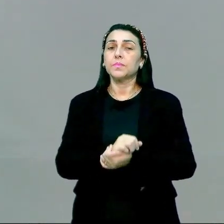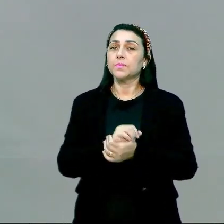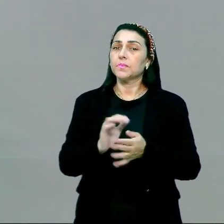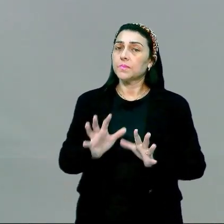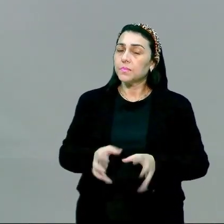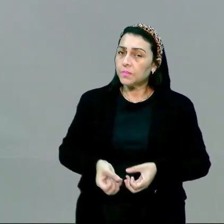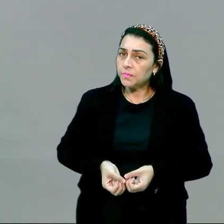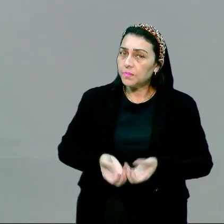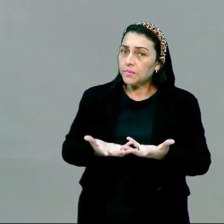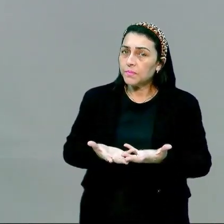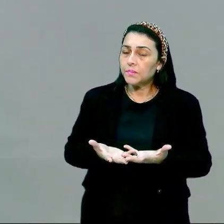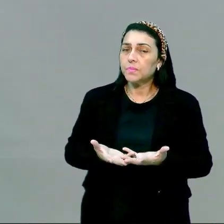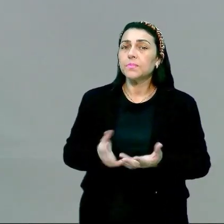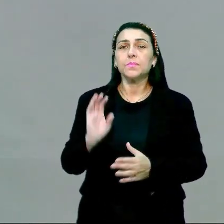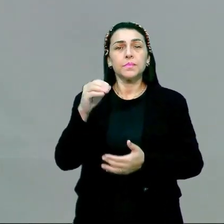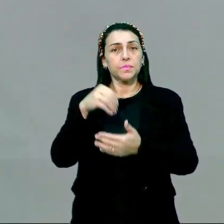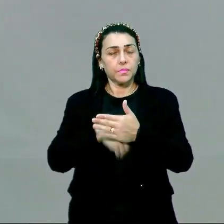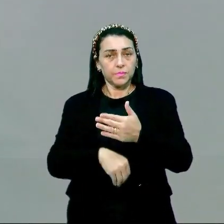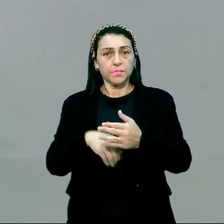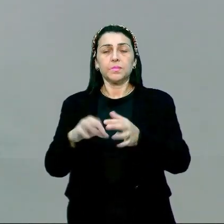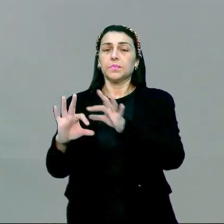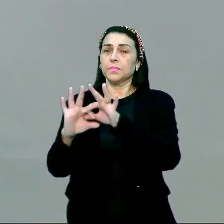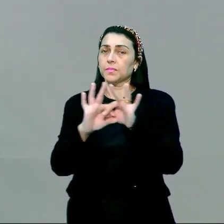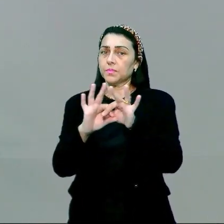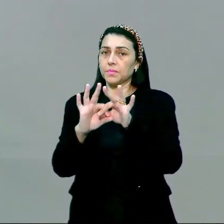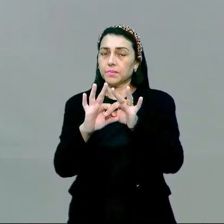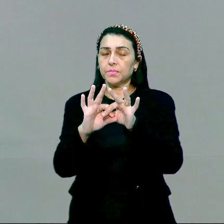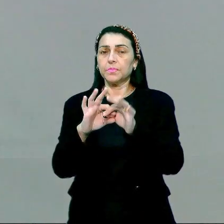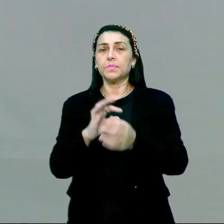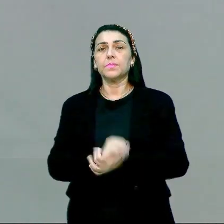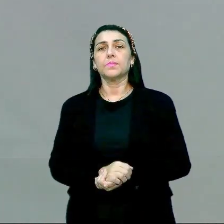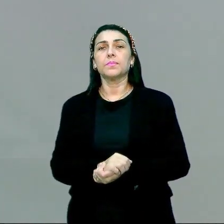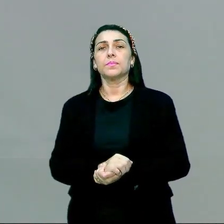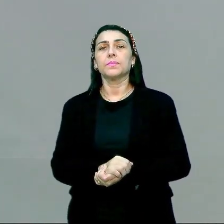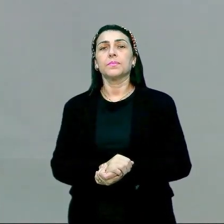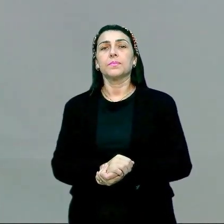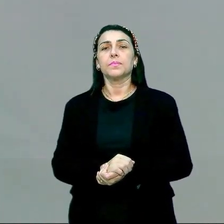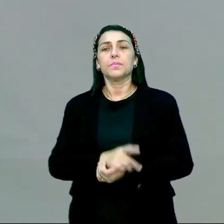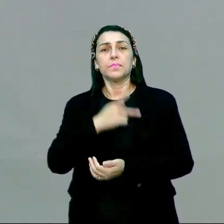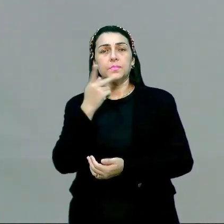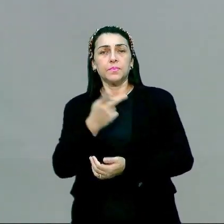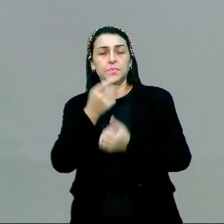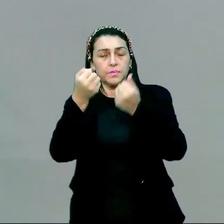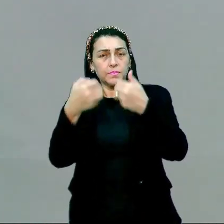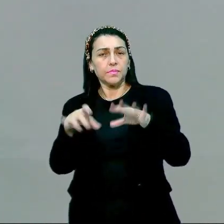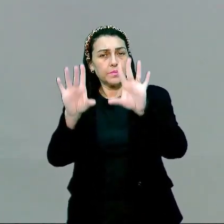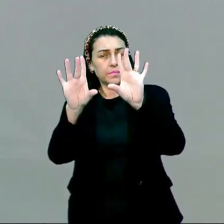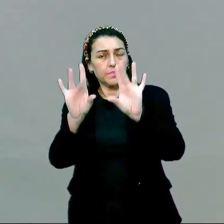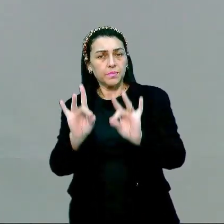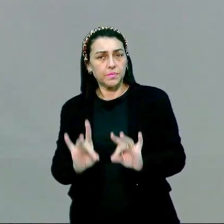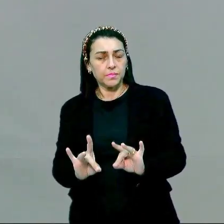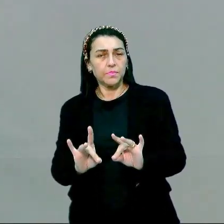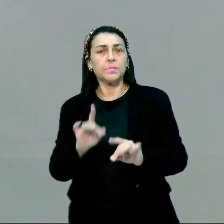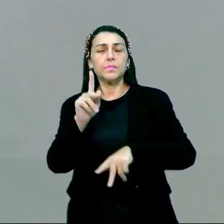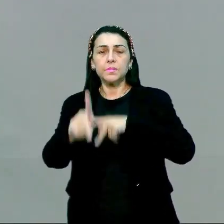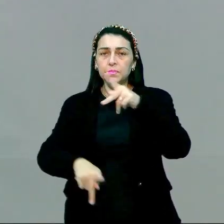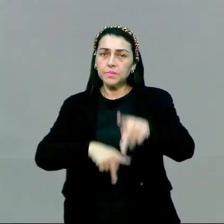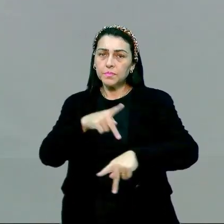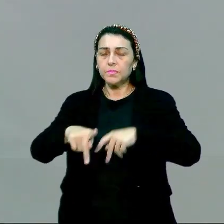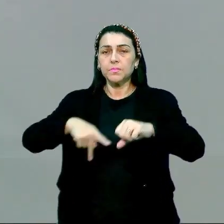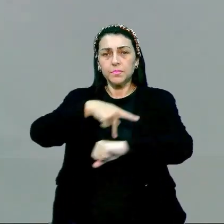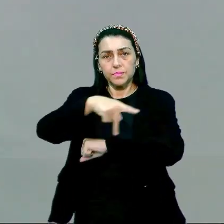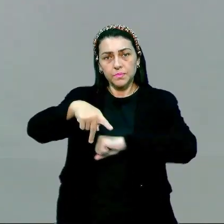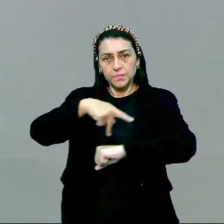manifestações, dentro daquele contexto, né, ela diz muito sobre o restante daquela população, daquele